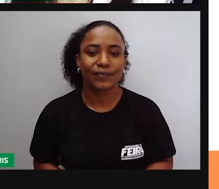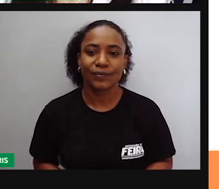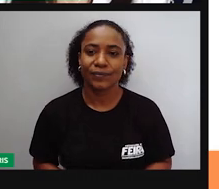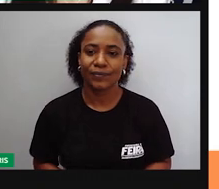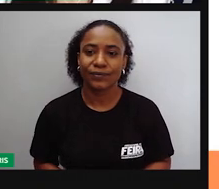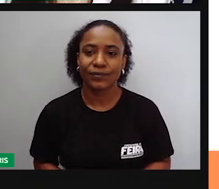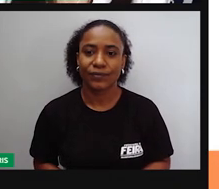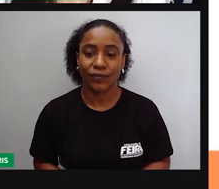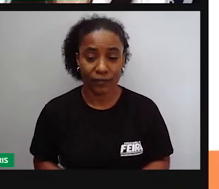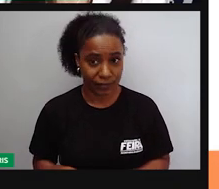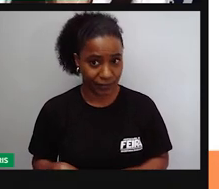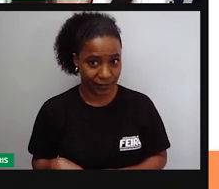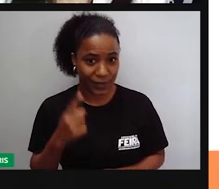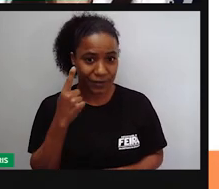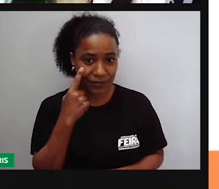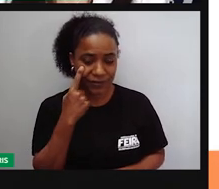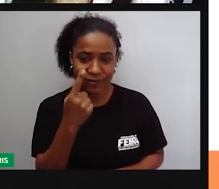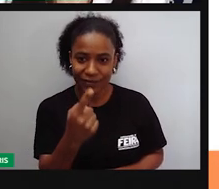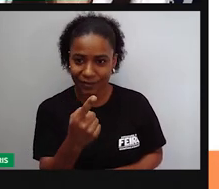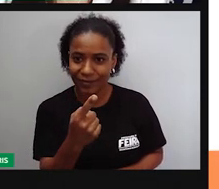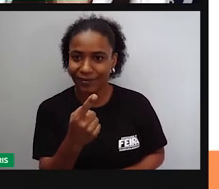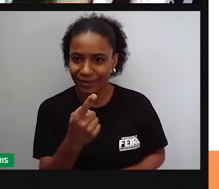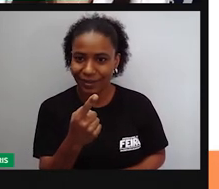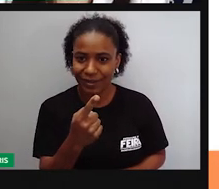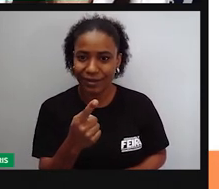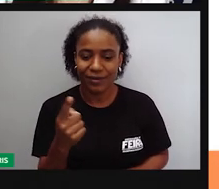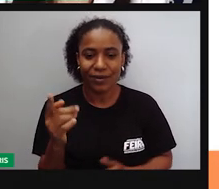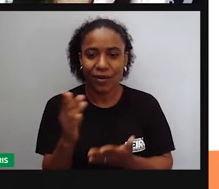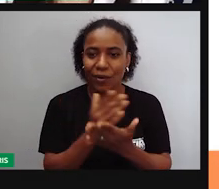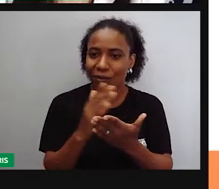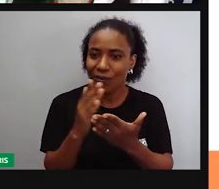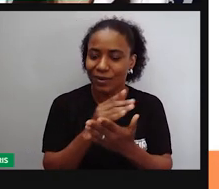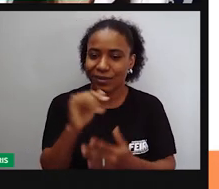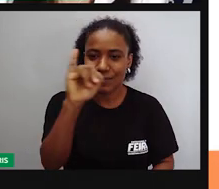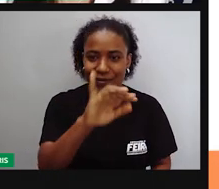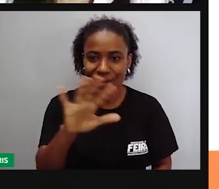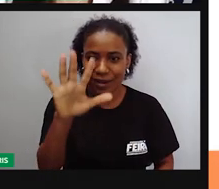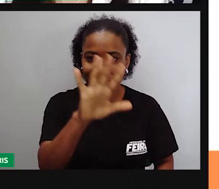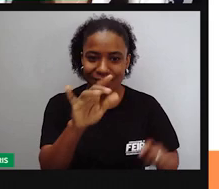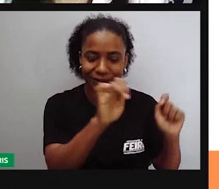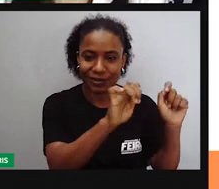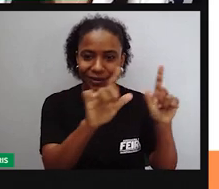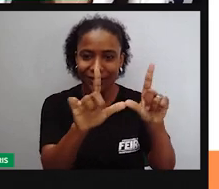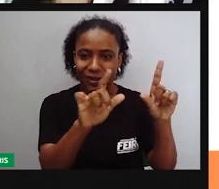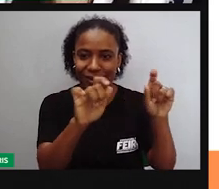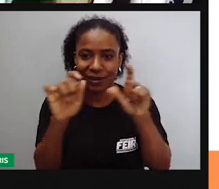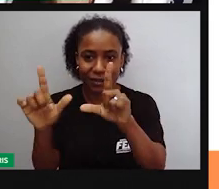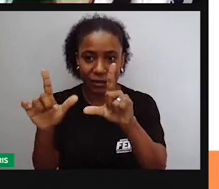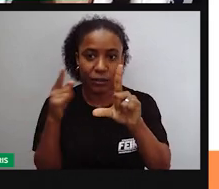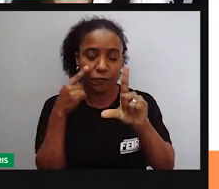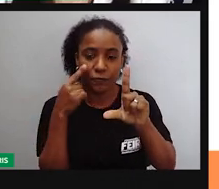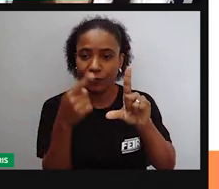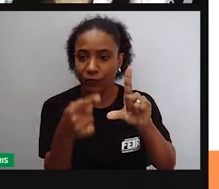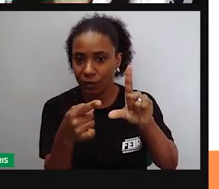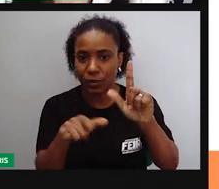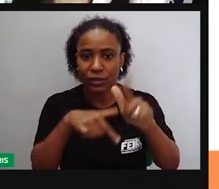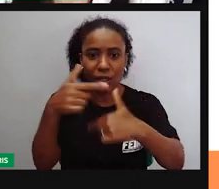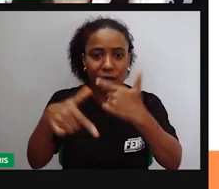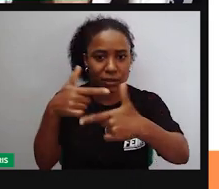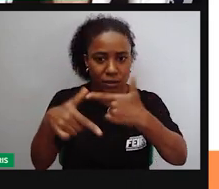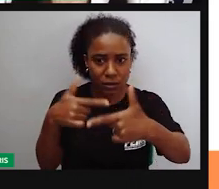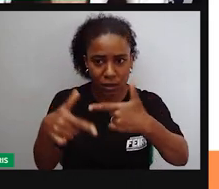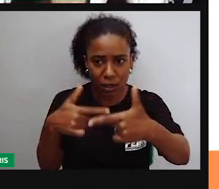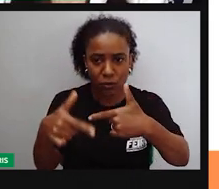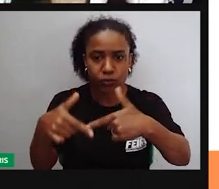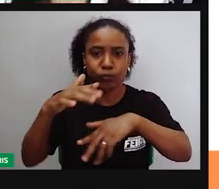E aí, a gente, a Pró colocou aqui algumas imagens, né? Que mostram aí as ações pelas quais